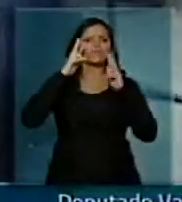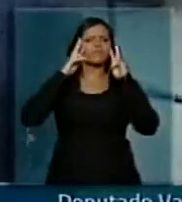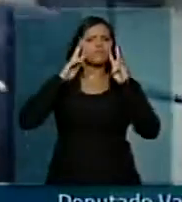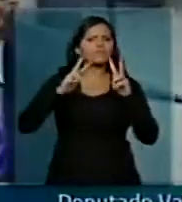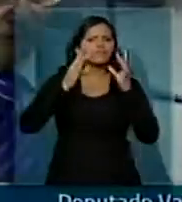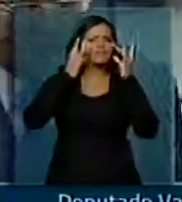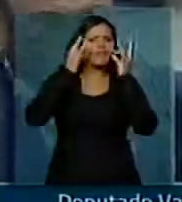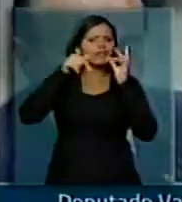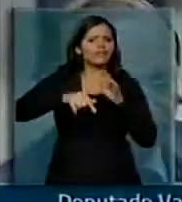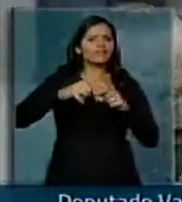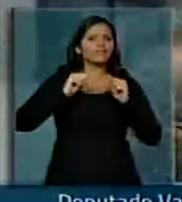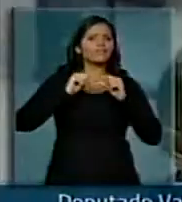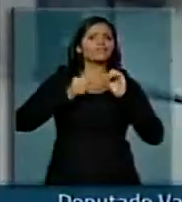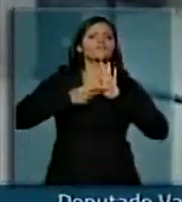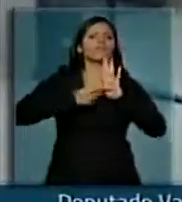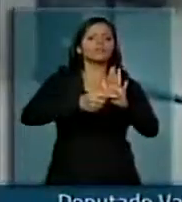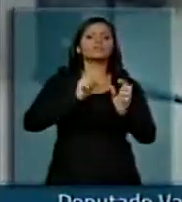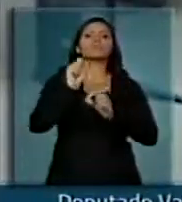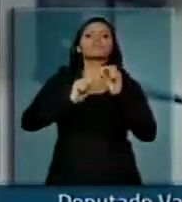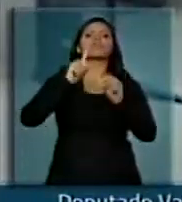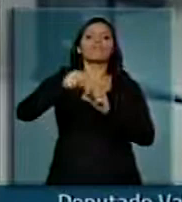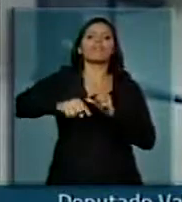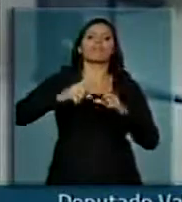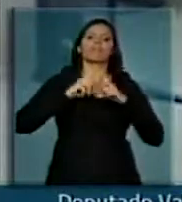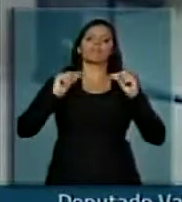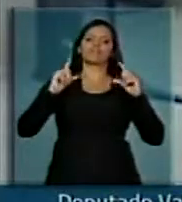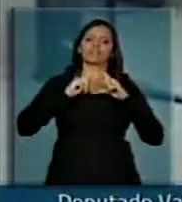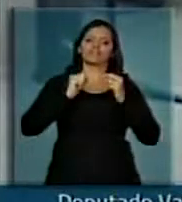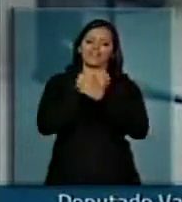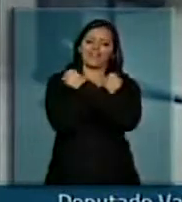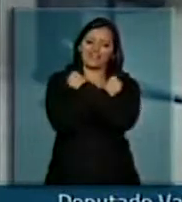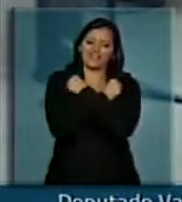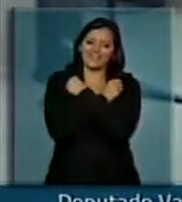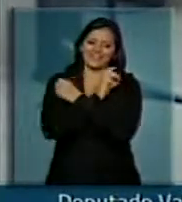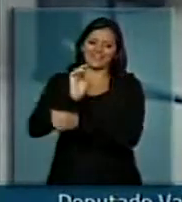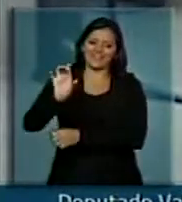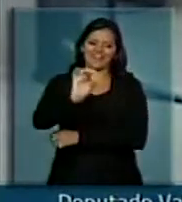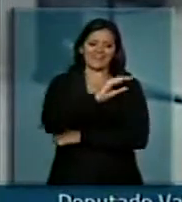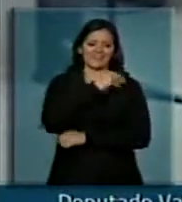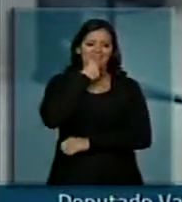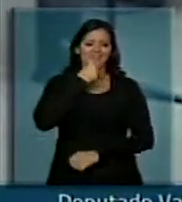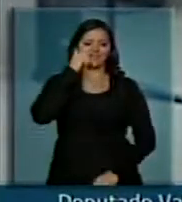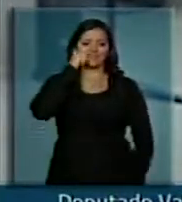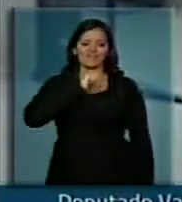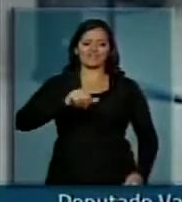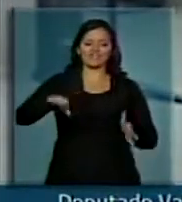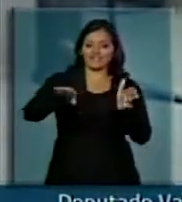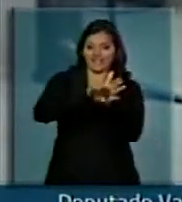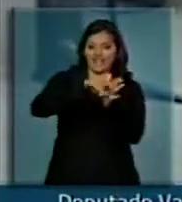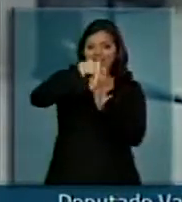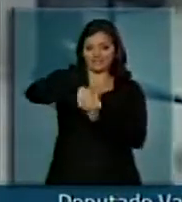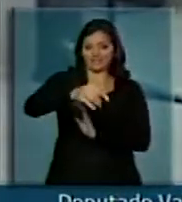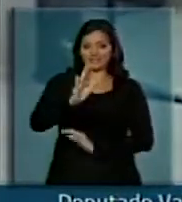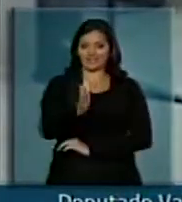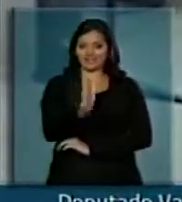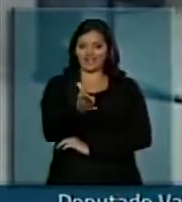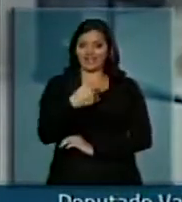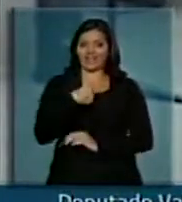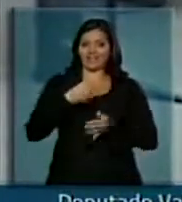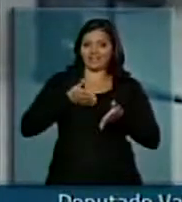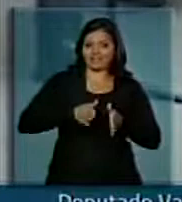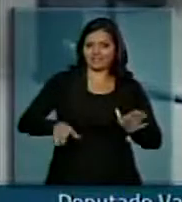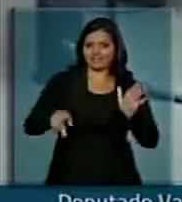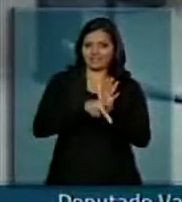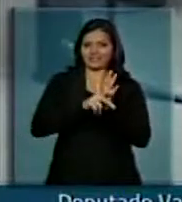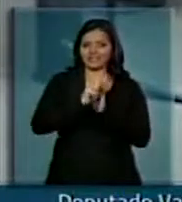viram aqui e mostrem realmente o que é Brasília. Deixo aqui um abraço a cada um e cada uma, aqueles que chegaram e que estão chegando, meus conterrâneos